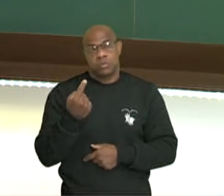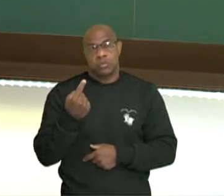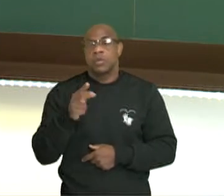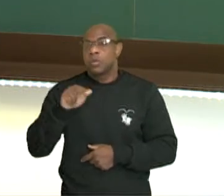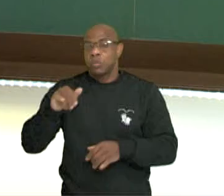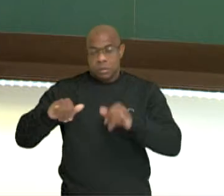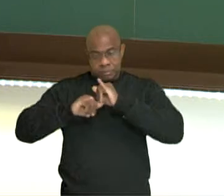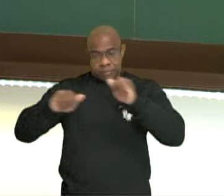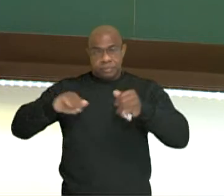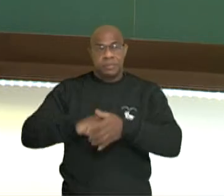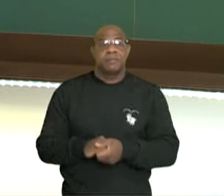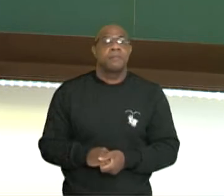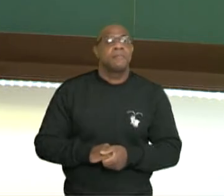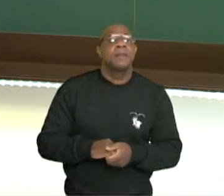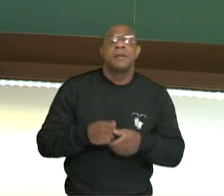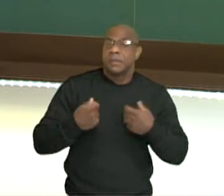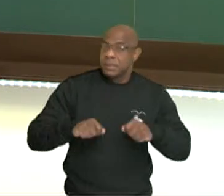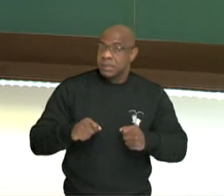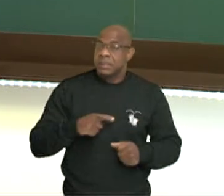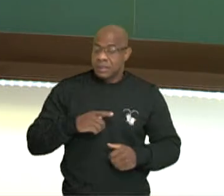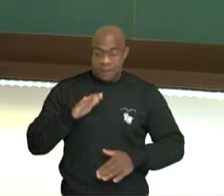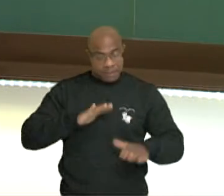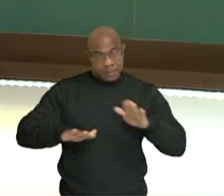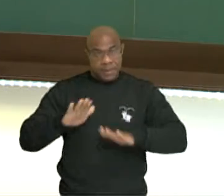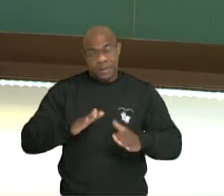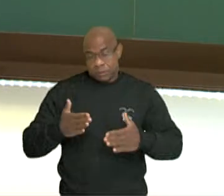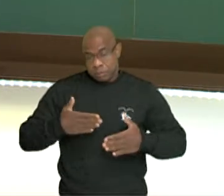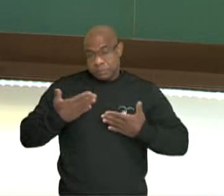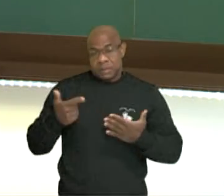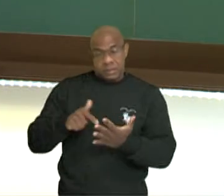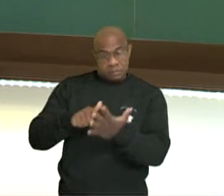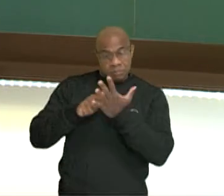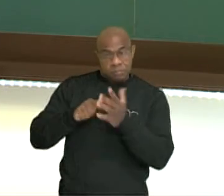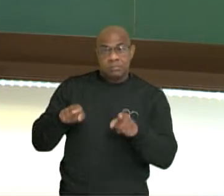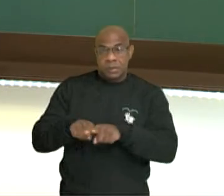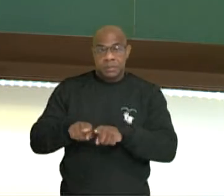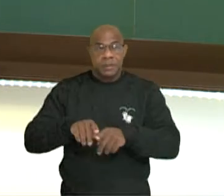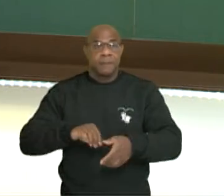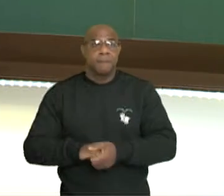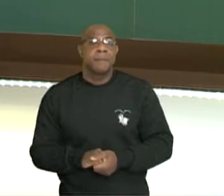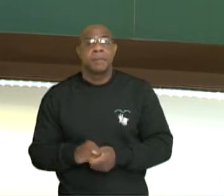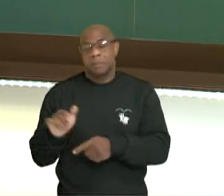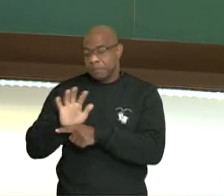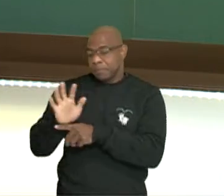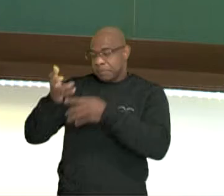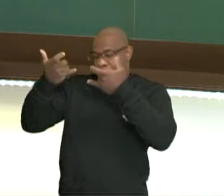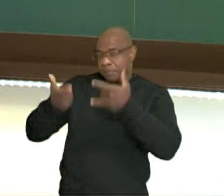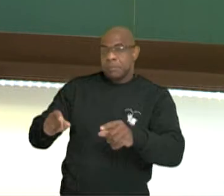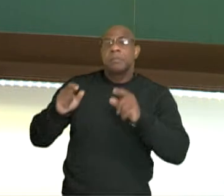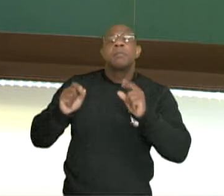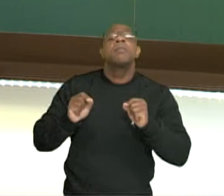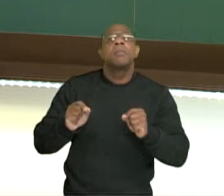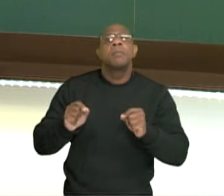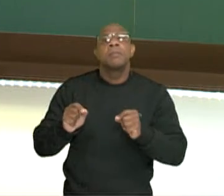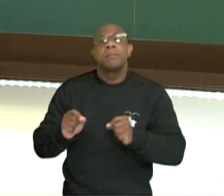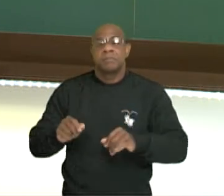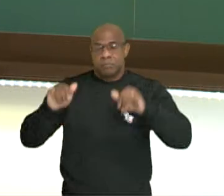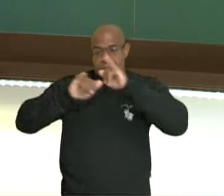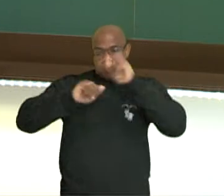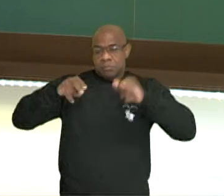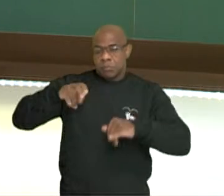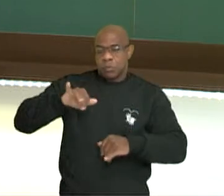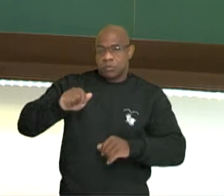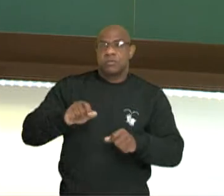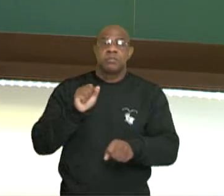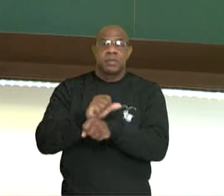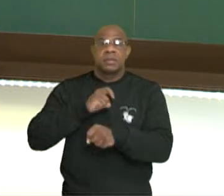preparados para uma surpresa muito aprazível, muito boa de ser lida. Nesse vídeo, falamos sobre notícia.